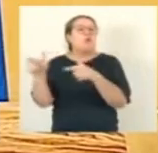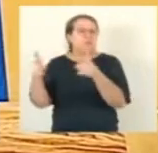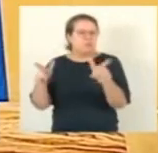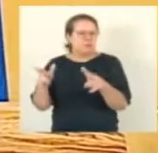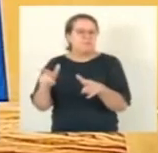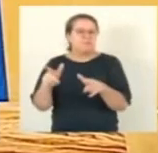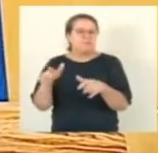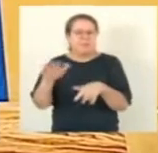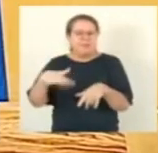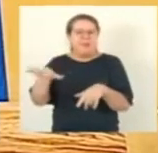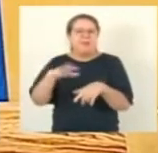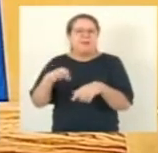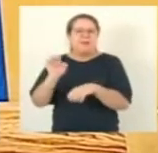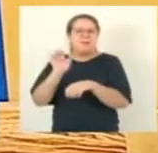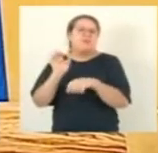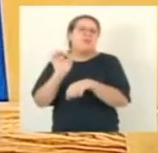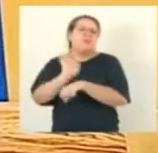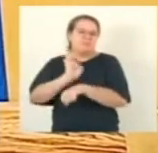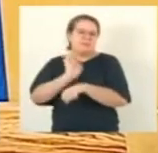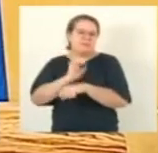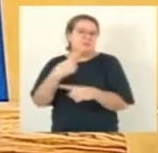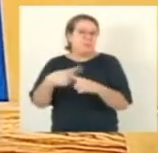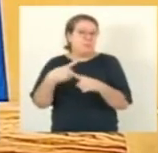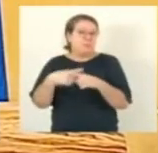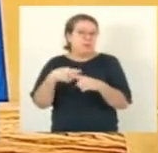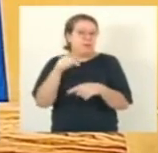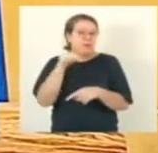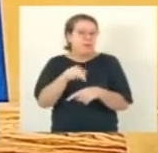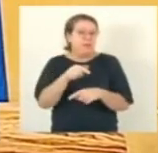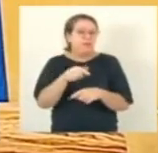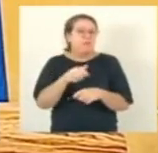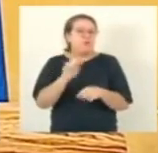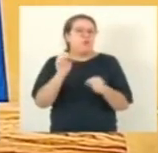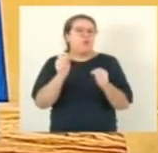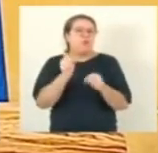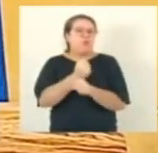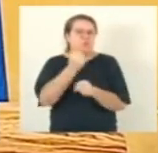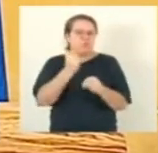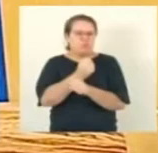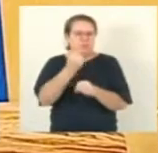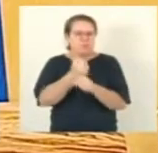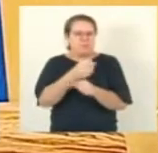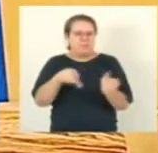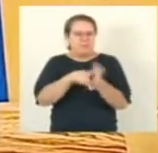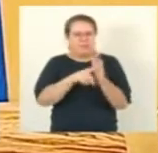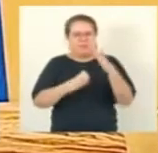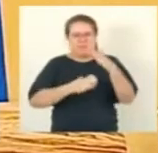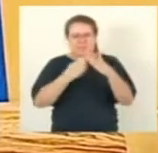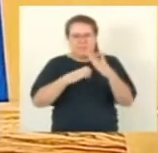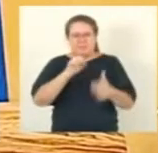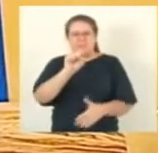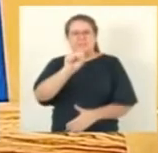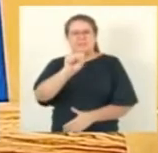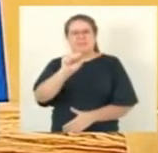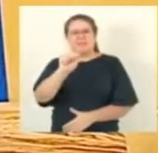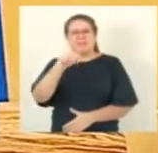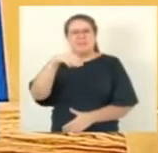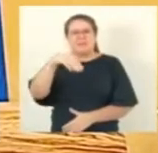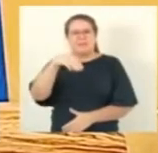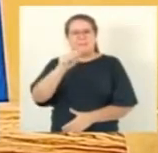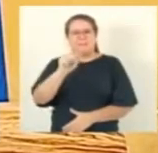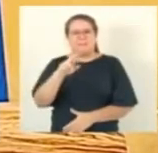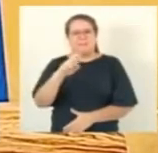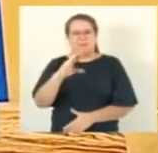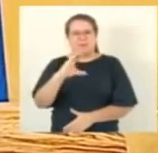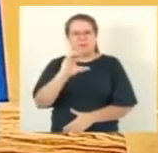da rede estadual. Porque, na verdade, ela foi construída pela Samarco, em parceria com